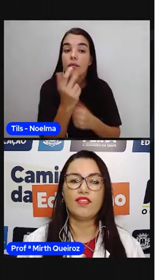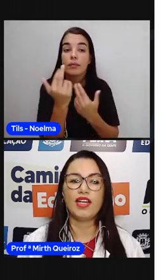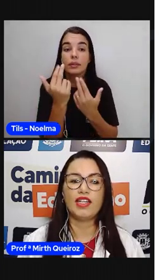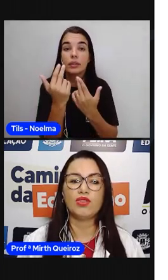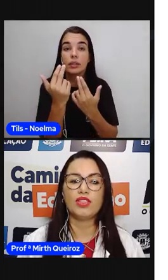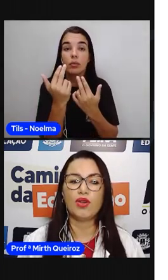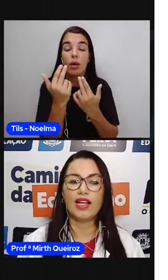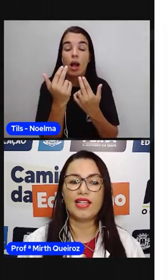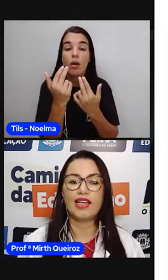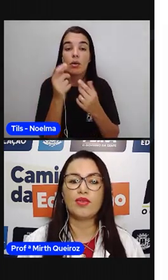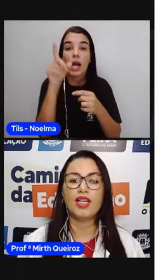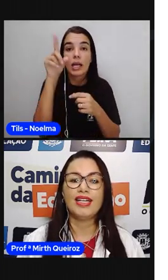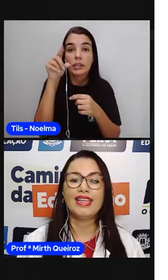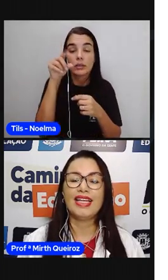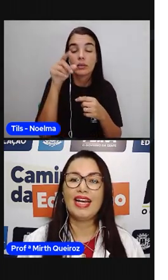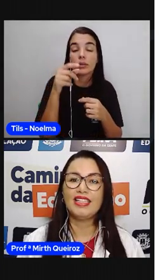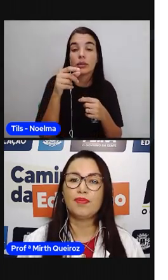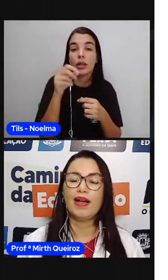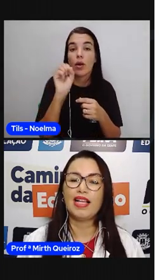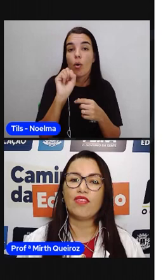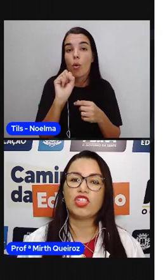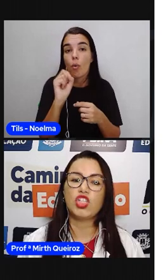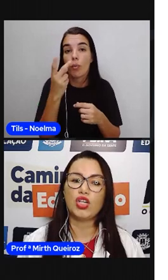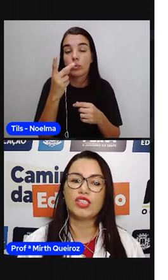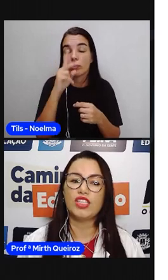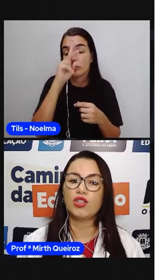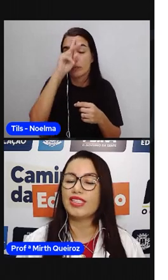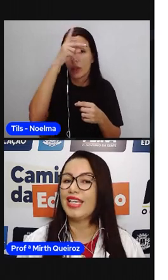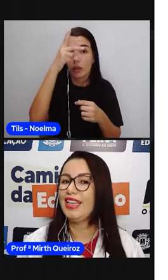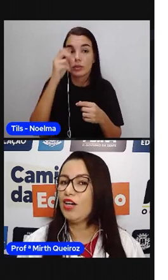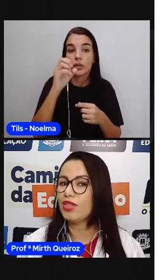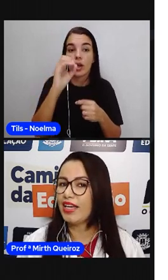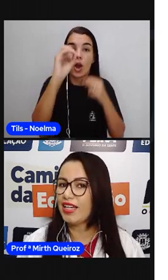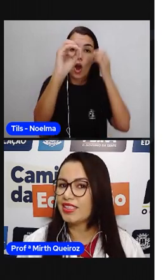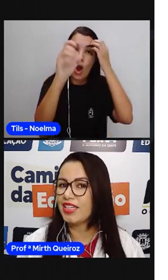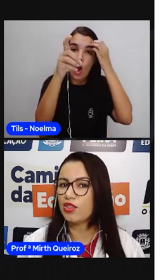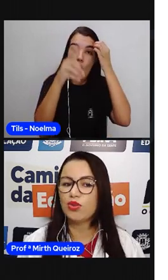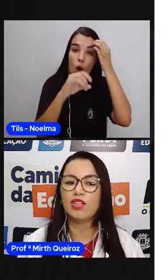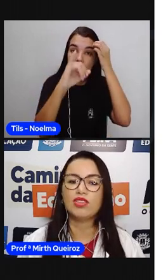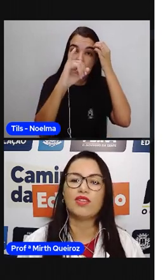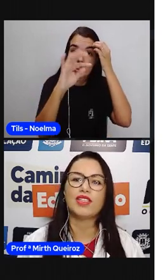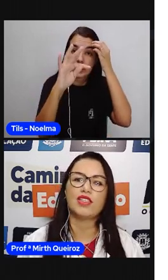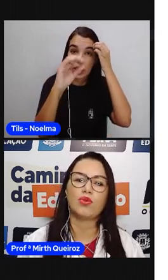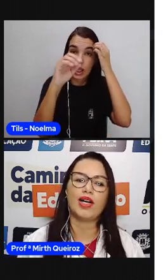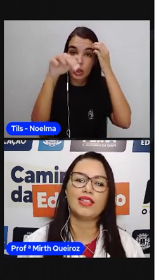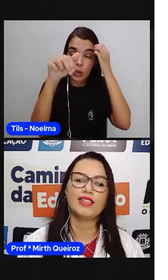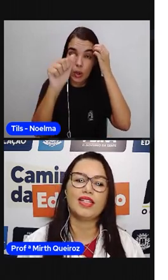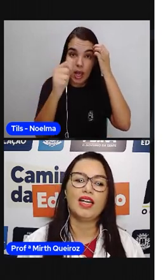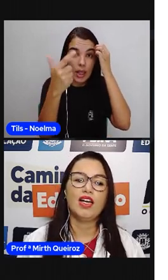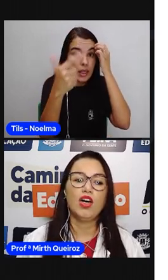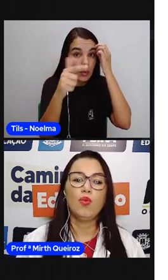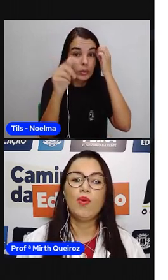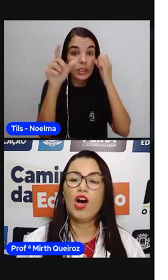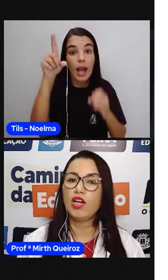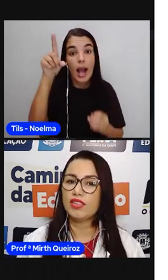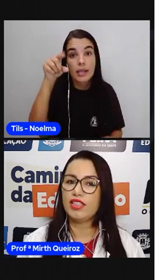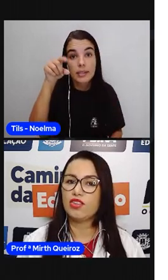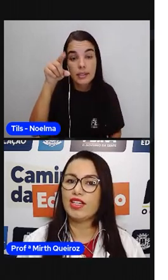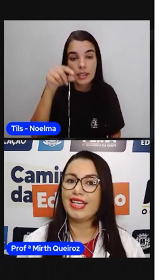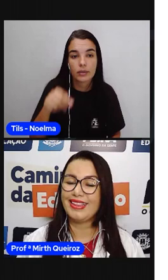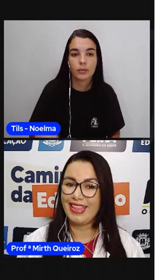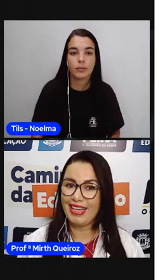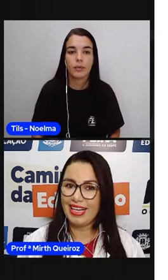escrever aí no seu caderno três palavras oxítonas que não têm acento, não são acentuadas. Uma